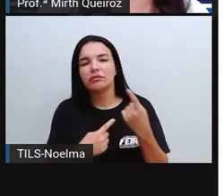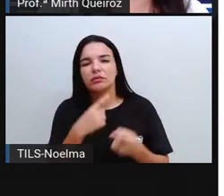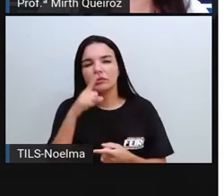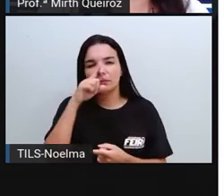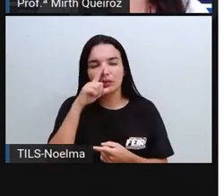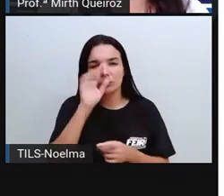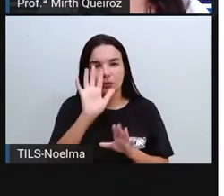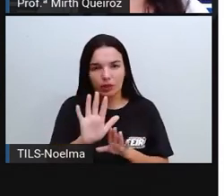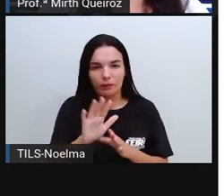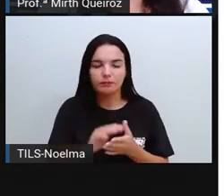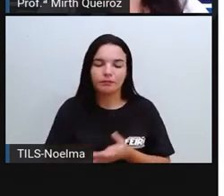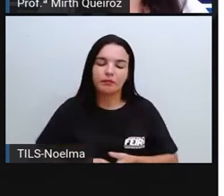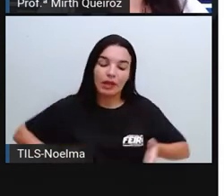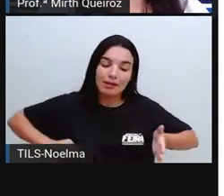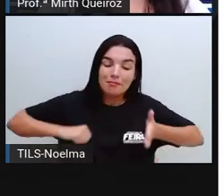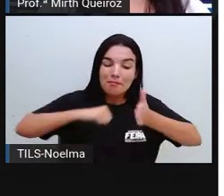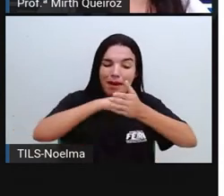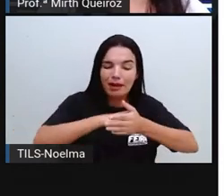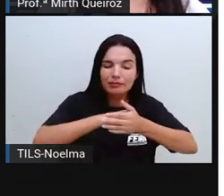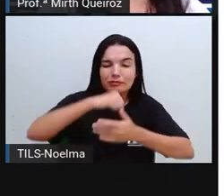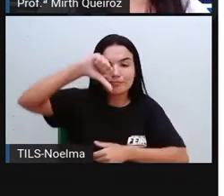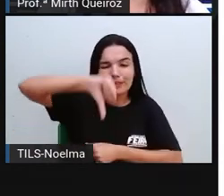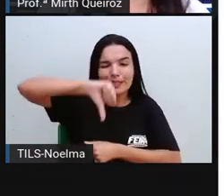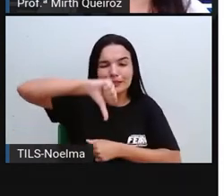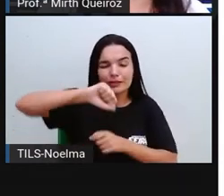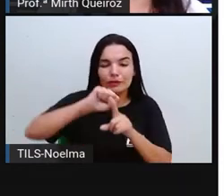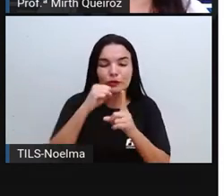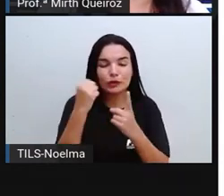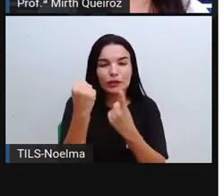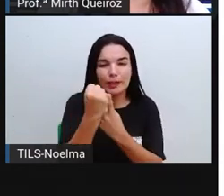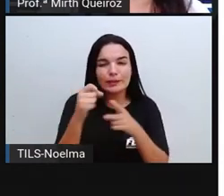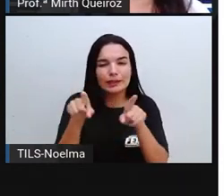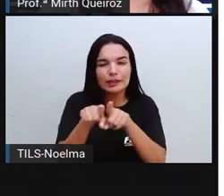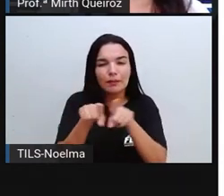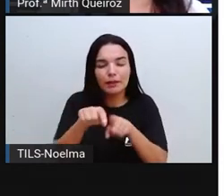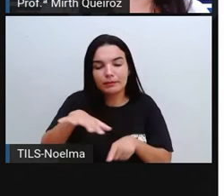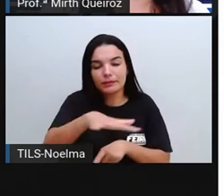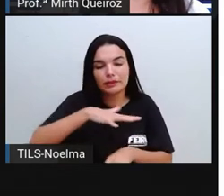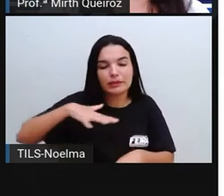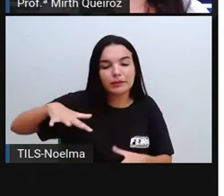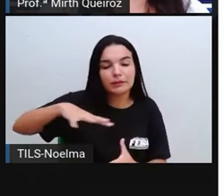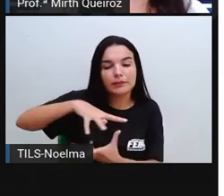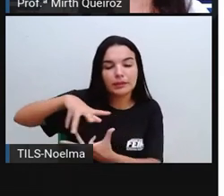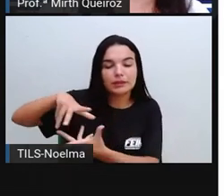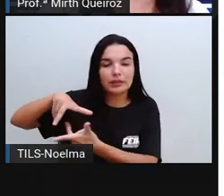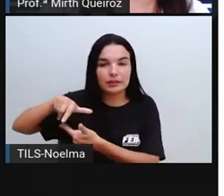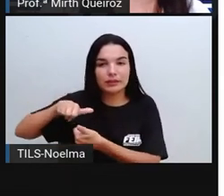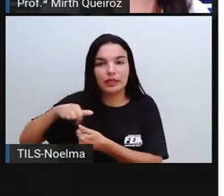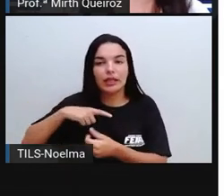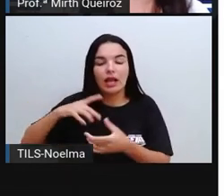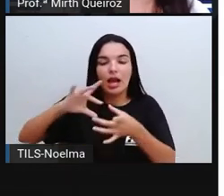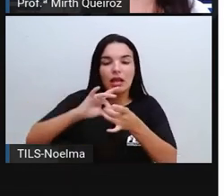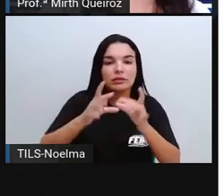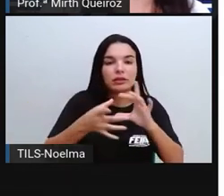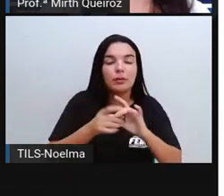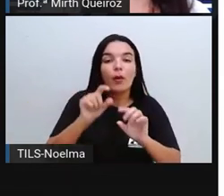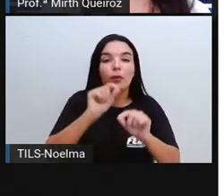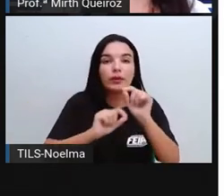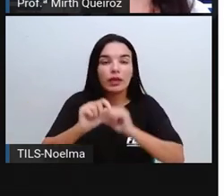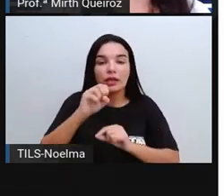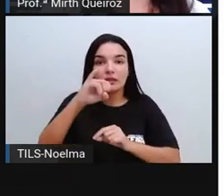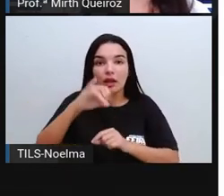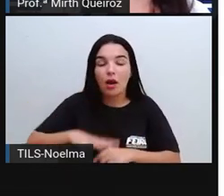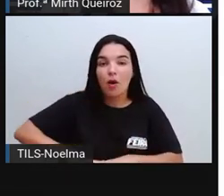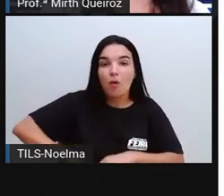impactos negativos sociais e ambientais das hidrelétricas, que estão relacionadas ao alagamento